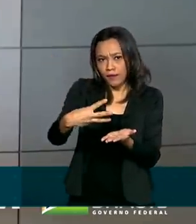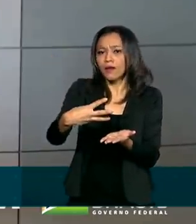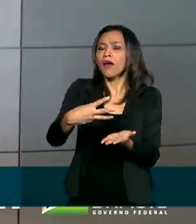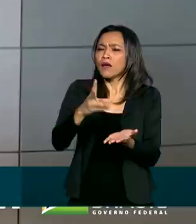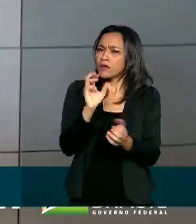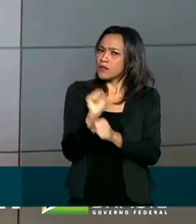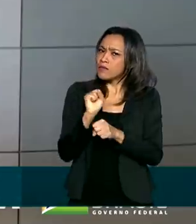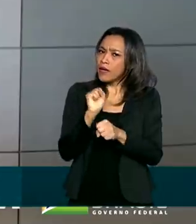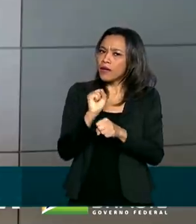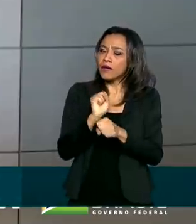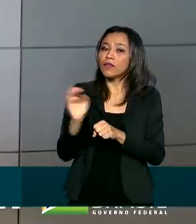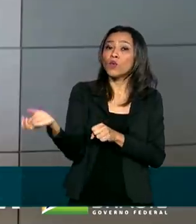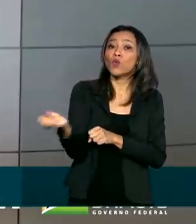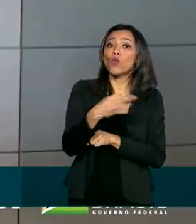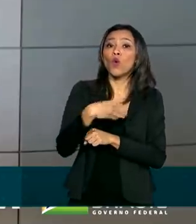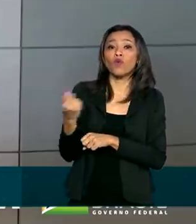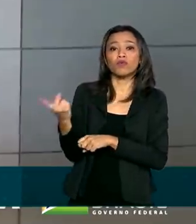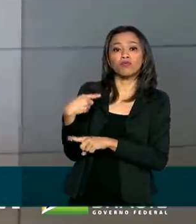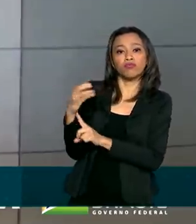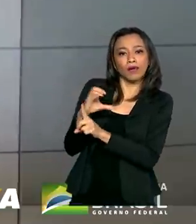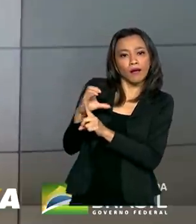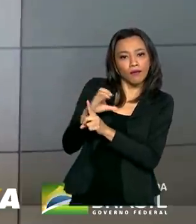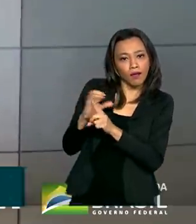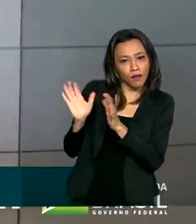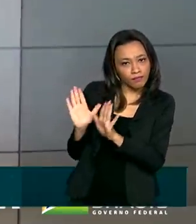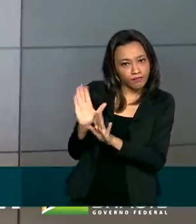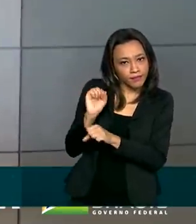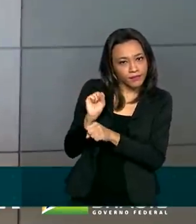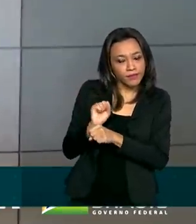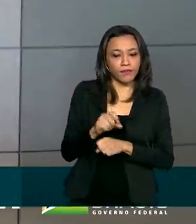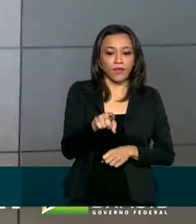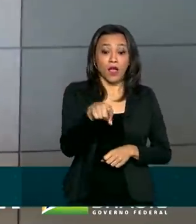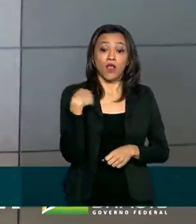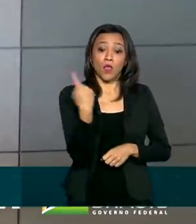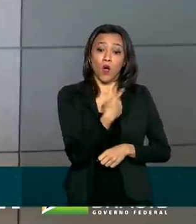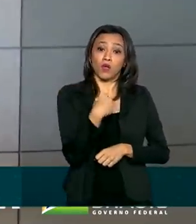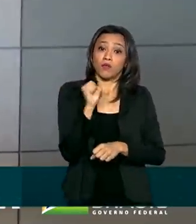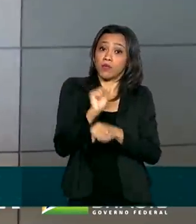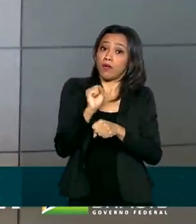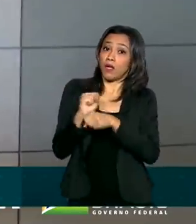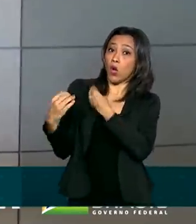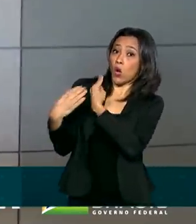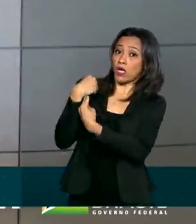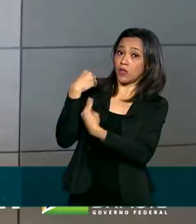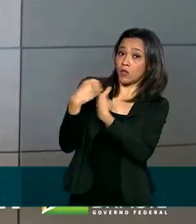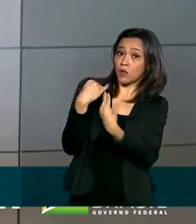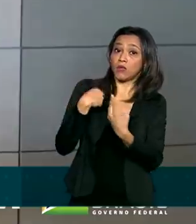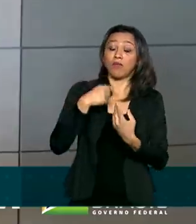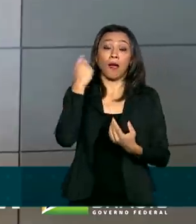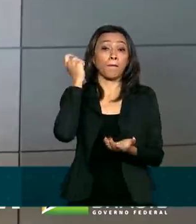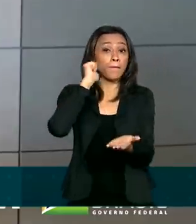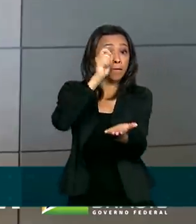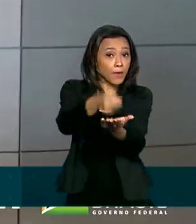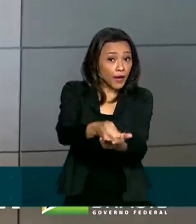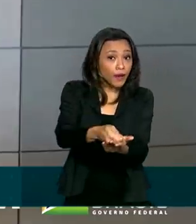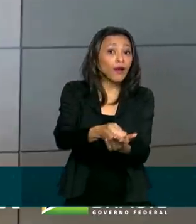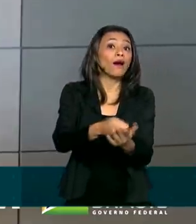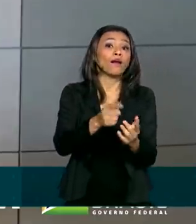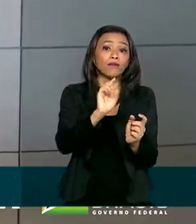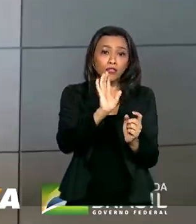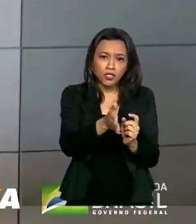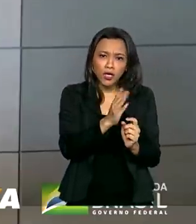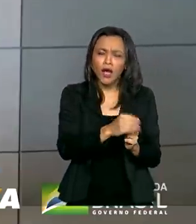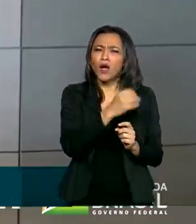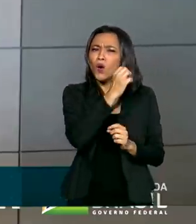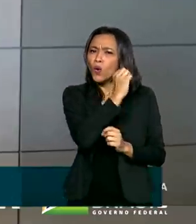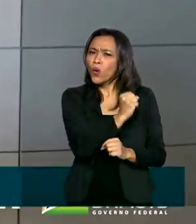aguarda o novo cronograma. Nós estamos aguardando instruções para fazer o pagamento da parcela 2, daqueles